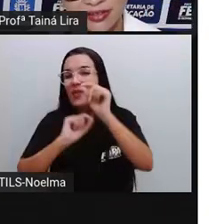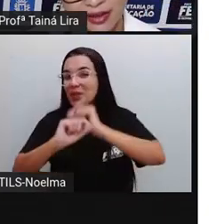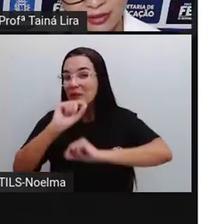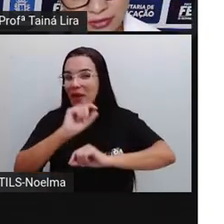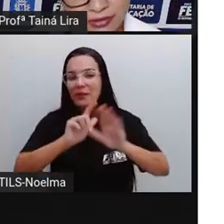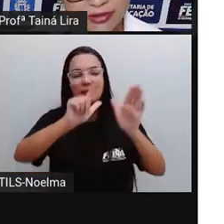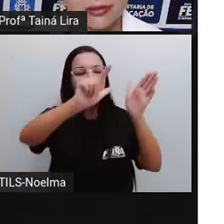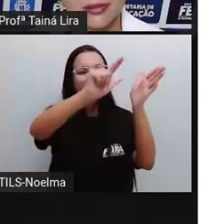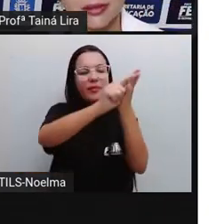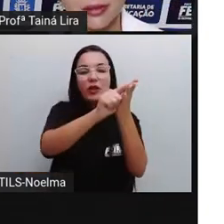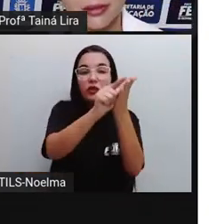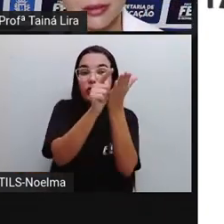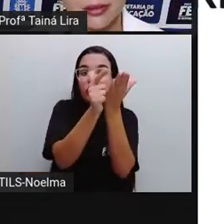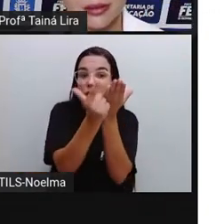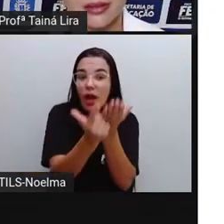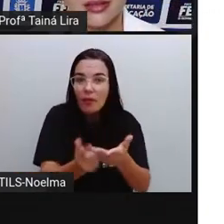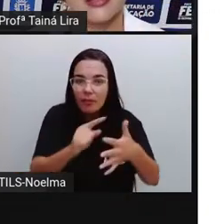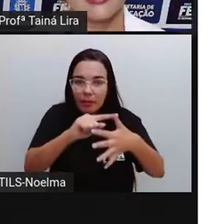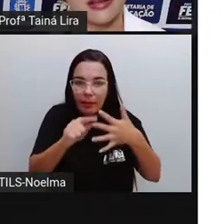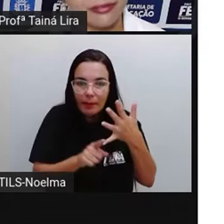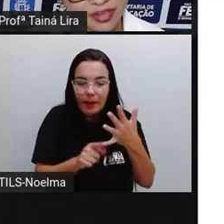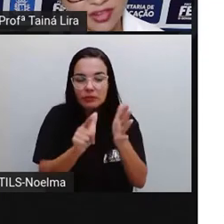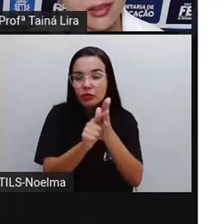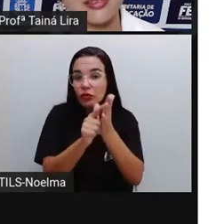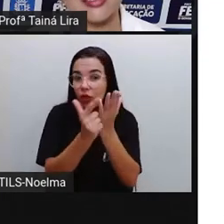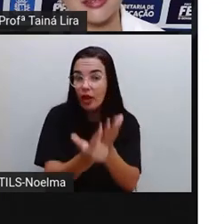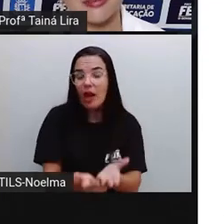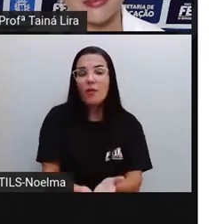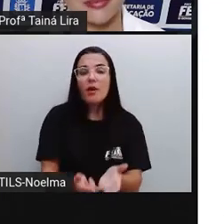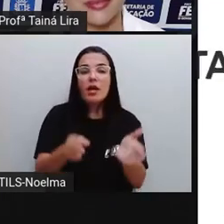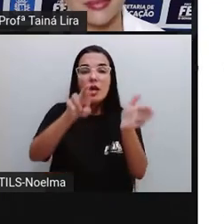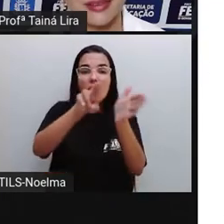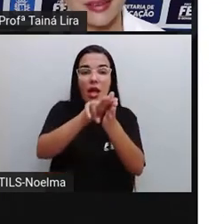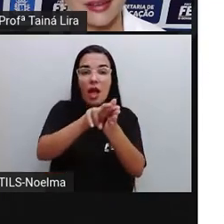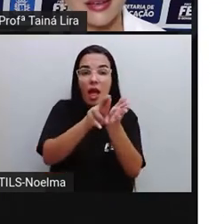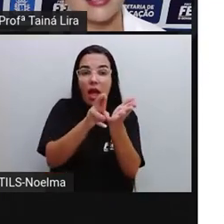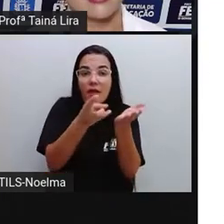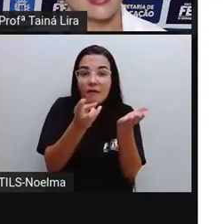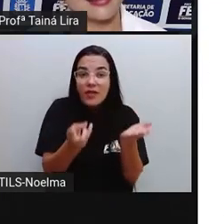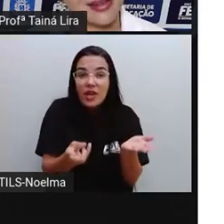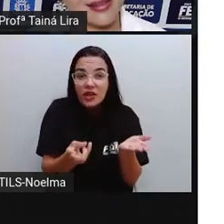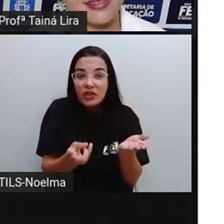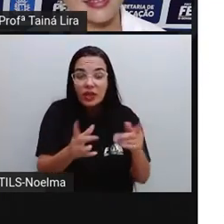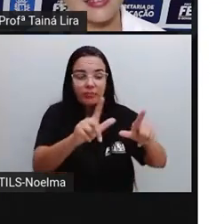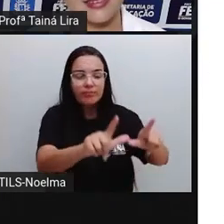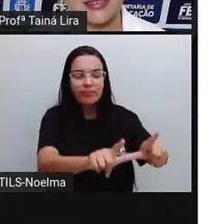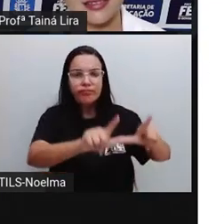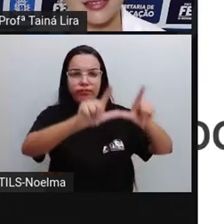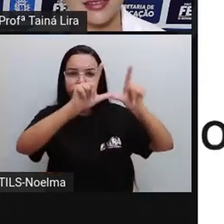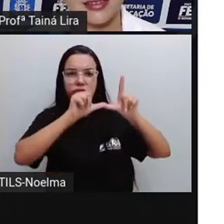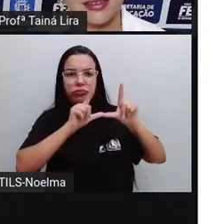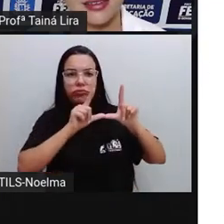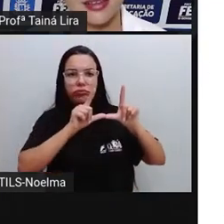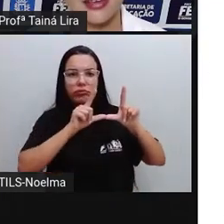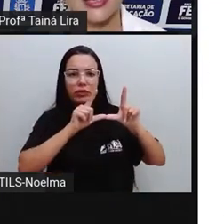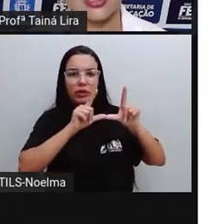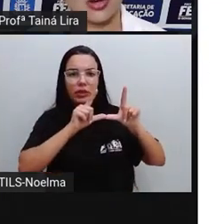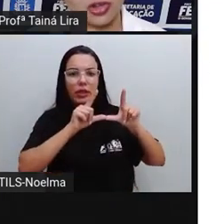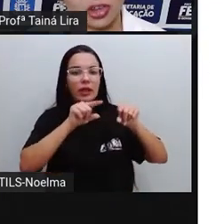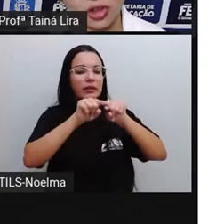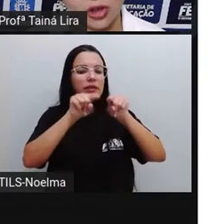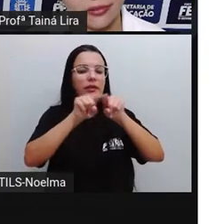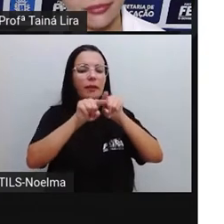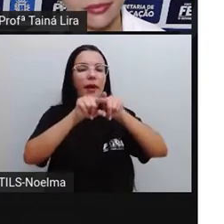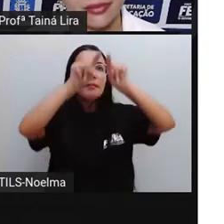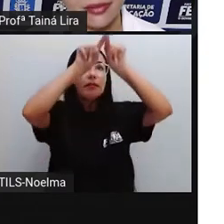publicitário? Em revistas, em cartazes, em